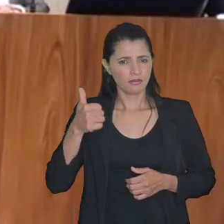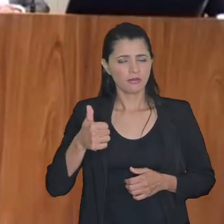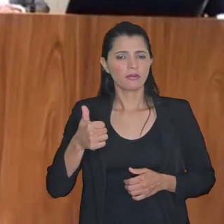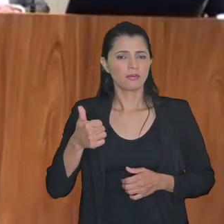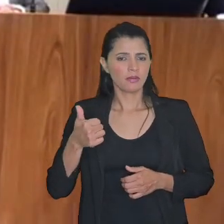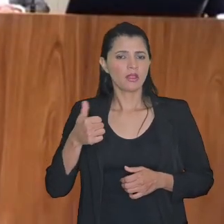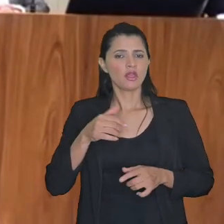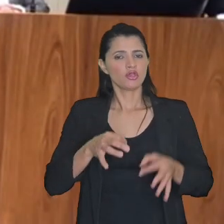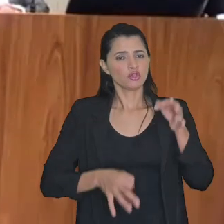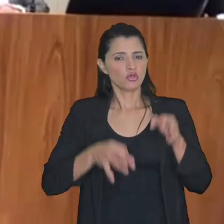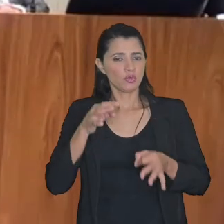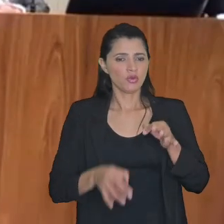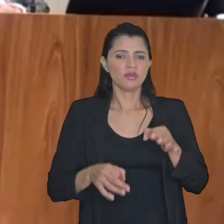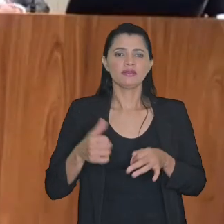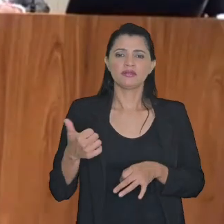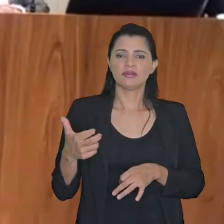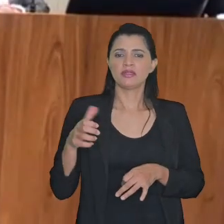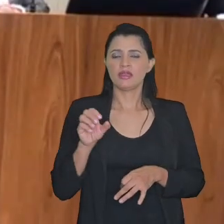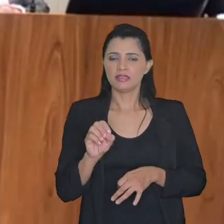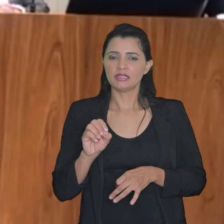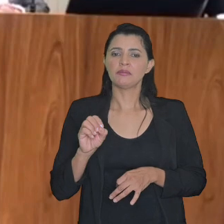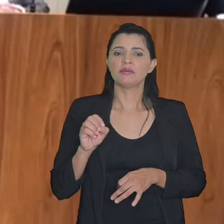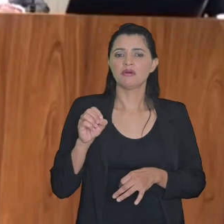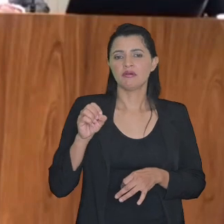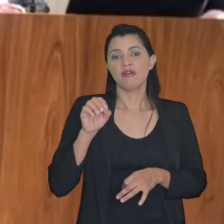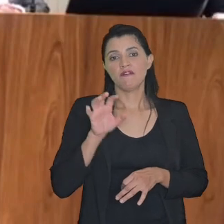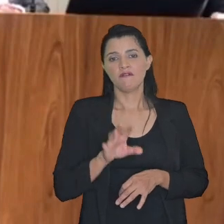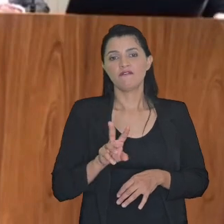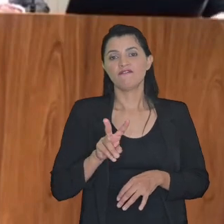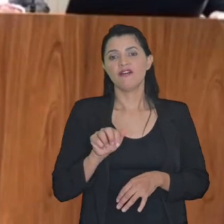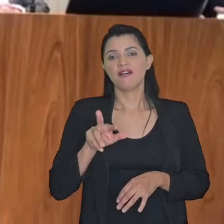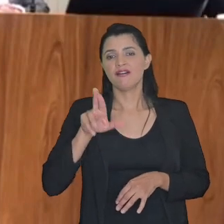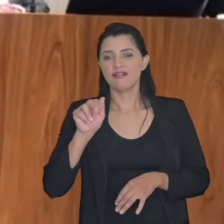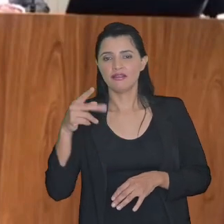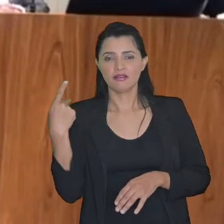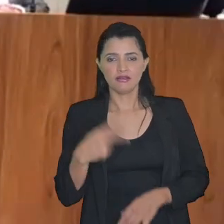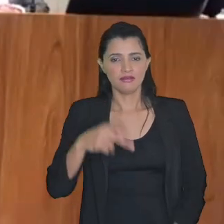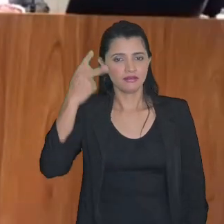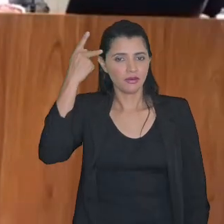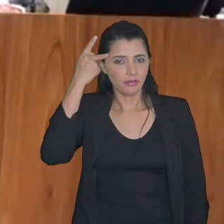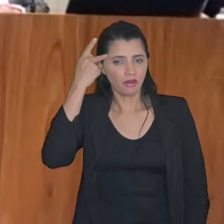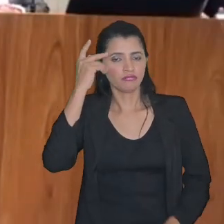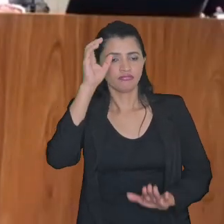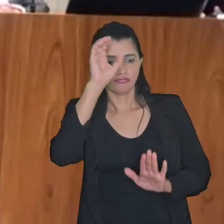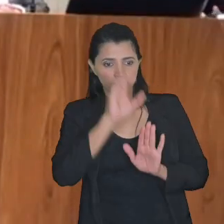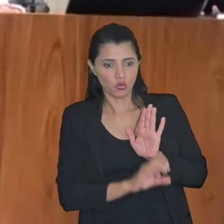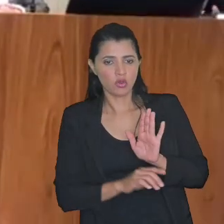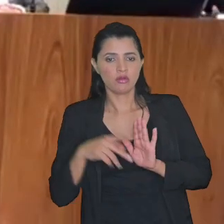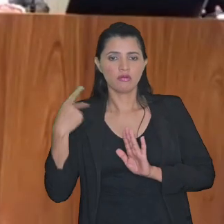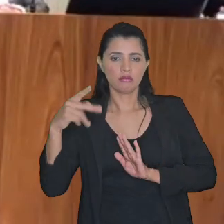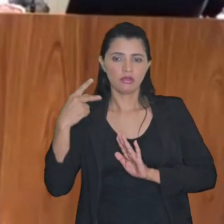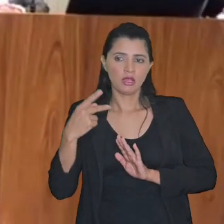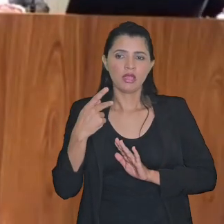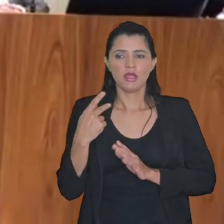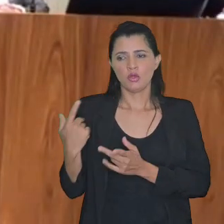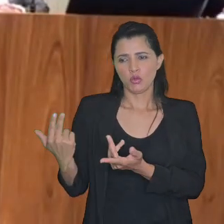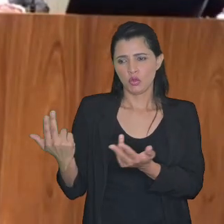juiz titular da 12ª vara de execuções fiscais aqui de São Paulo o currículo aliás não só o dele como de